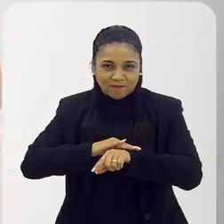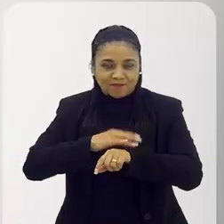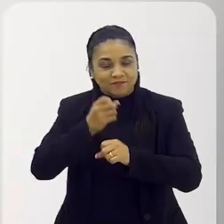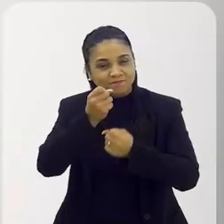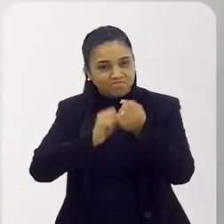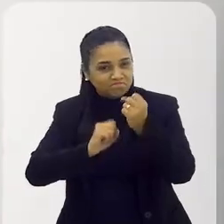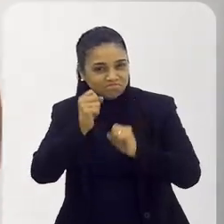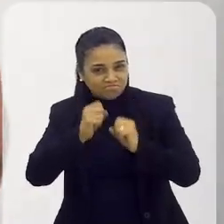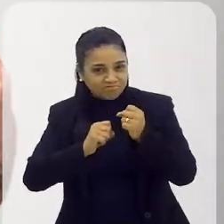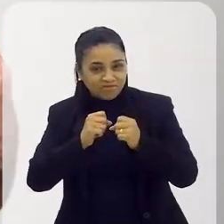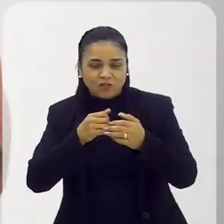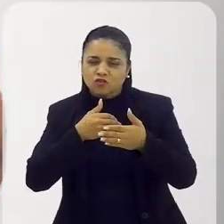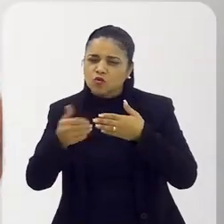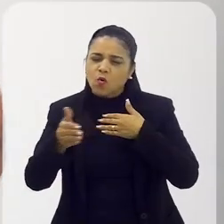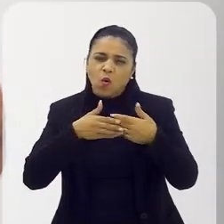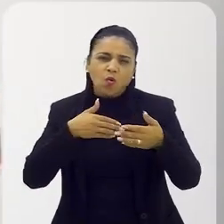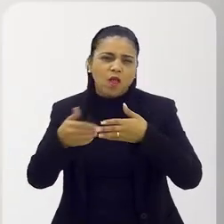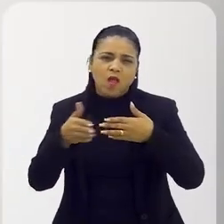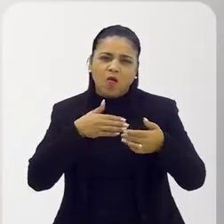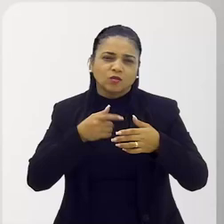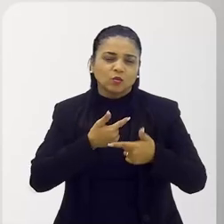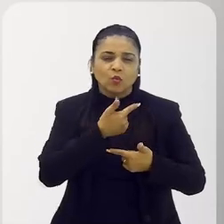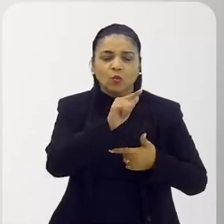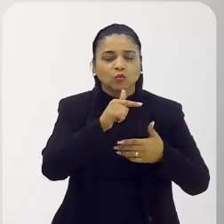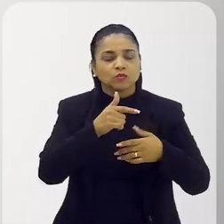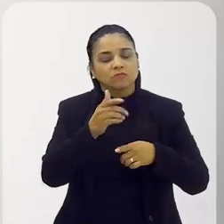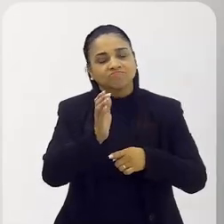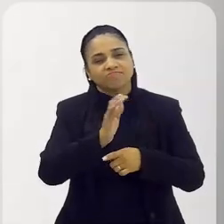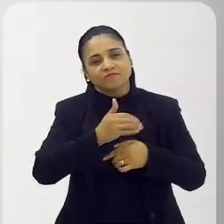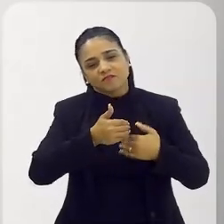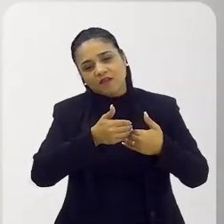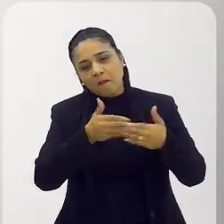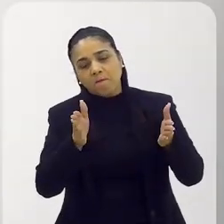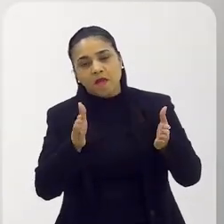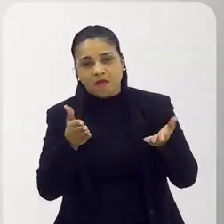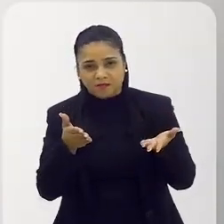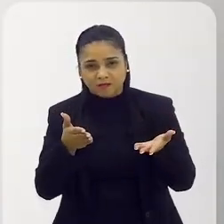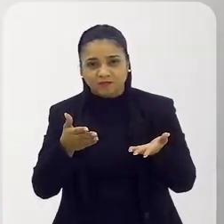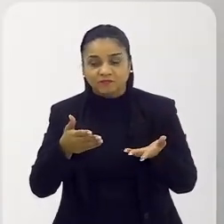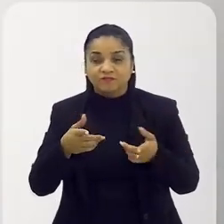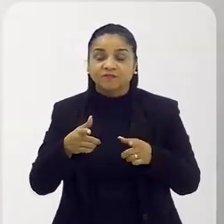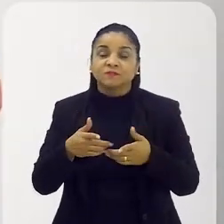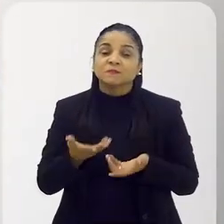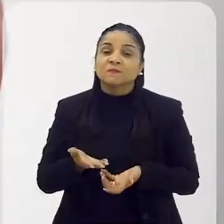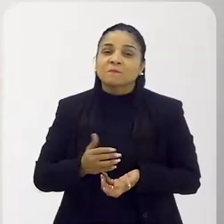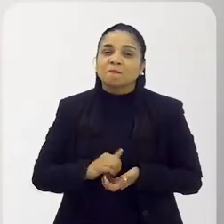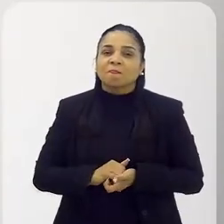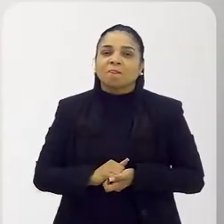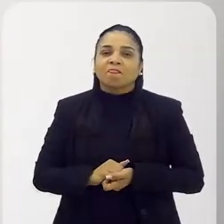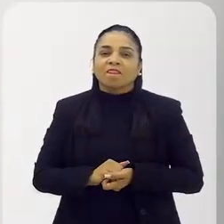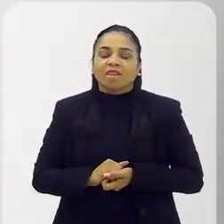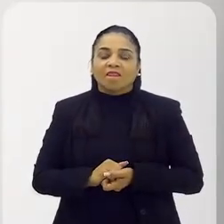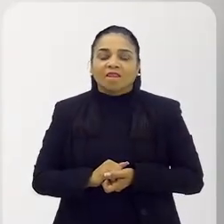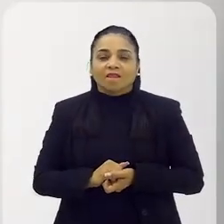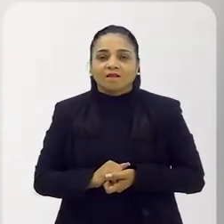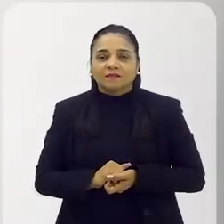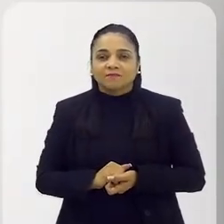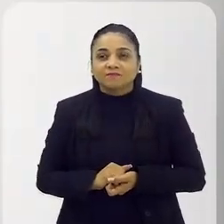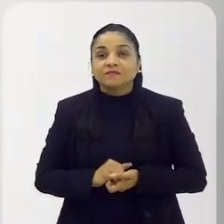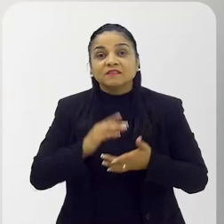negócio do que qualquer estabelecimento que você abre que fica em cartaz 20 anos, 30 anos e tal, do que os próprios teatros. Então,